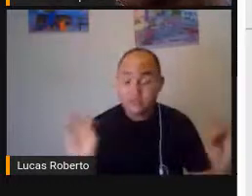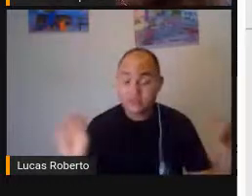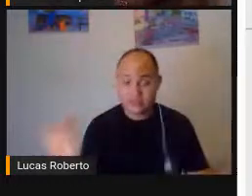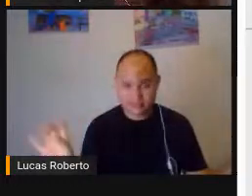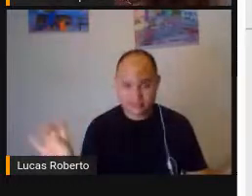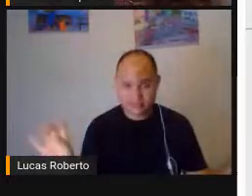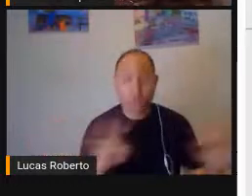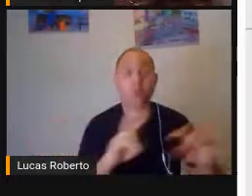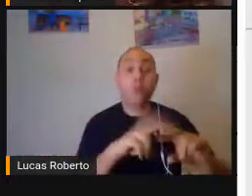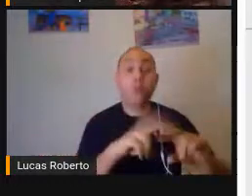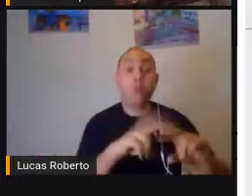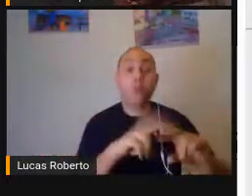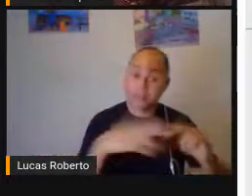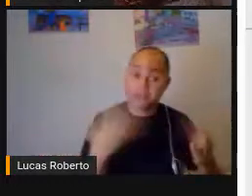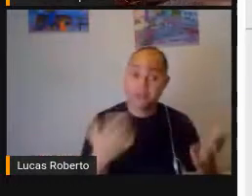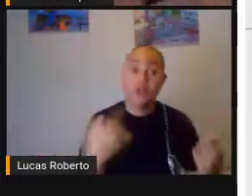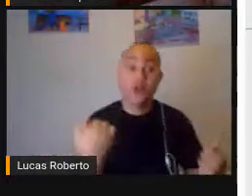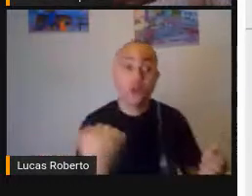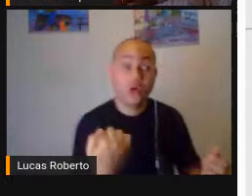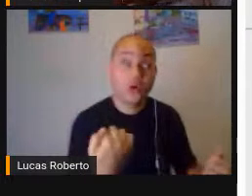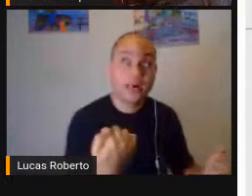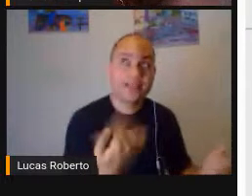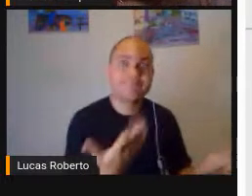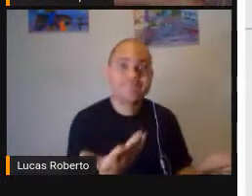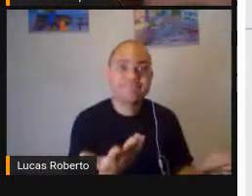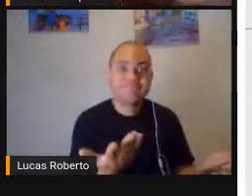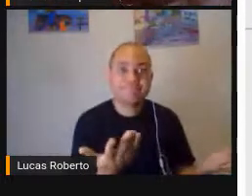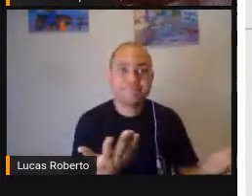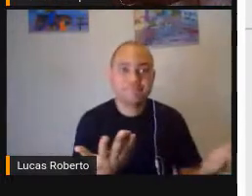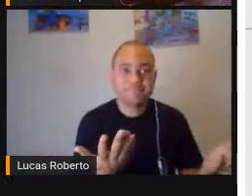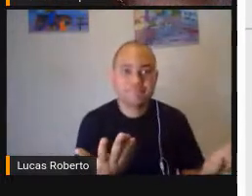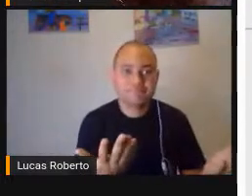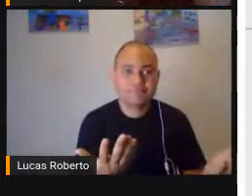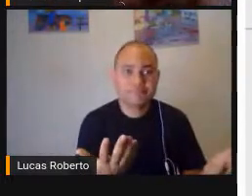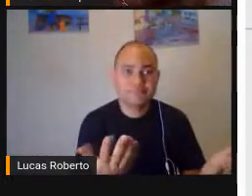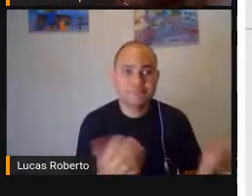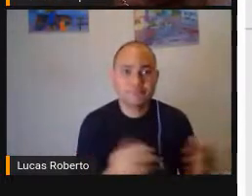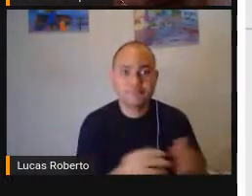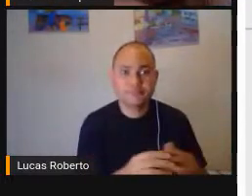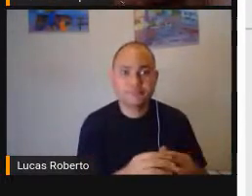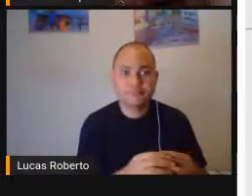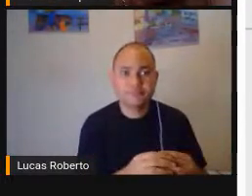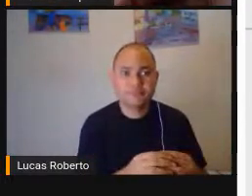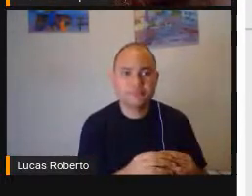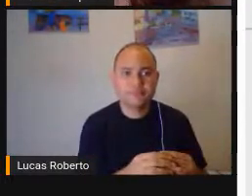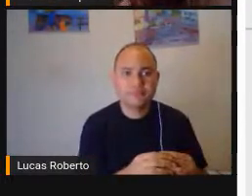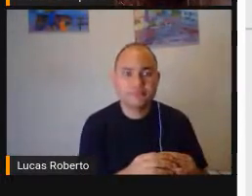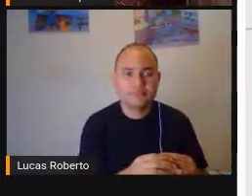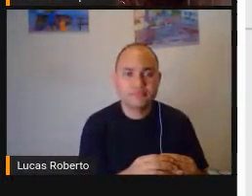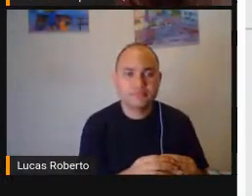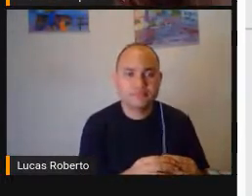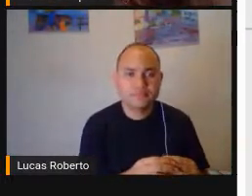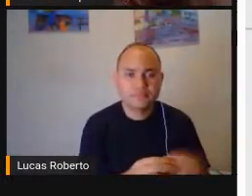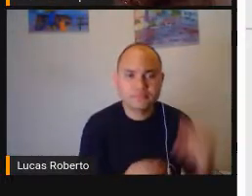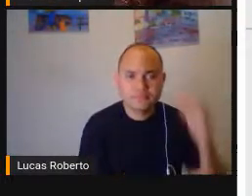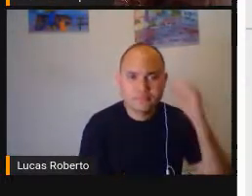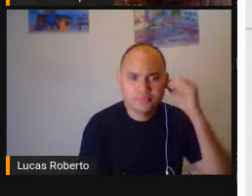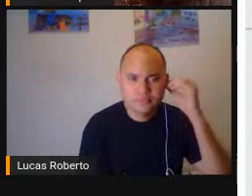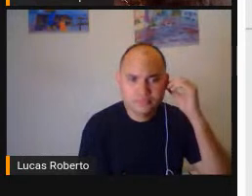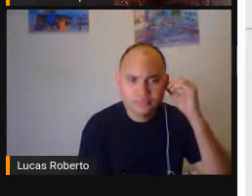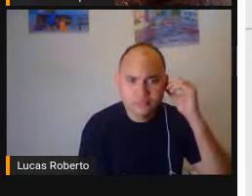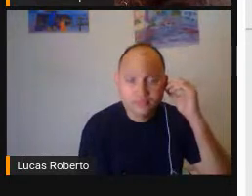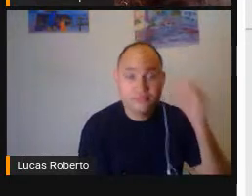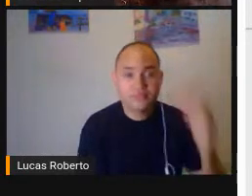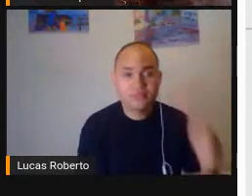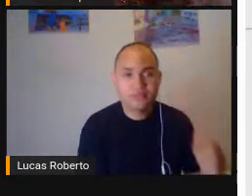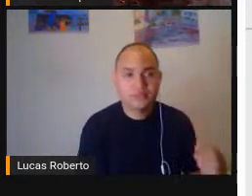Das EMF Pode auxiliar No CEMEIS O trabalho Os computadores Na sala Da educação especial Por aí vai Então a gente